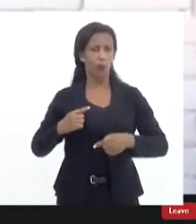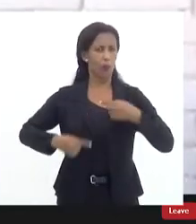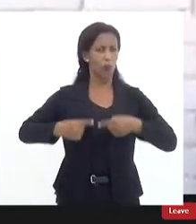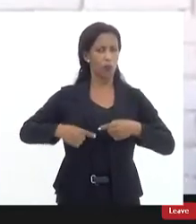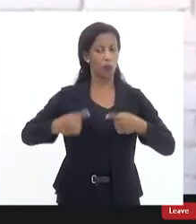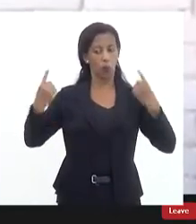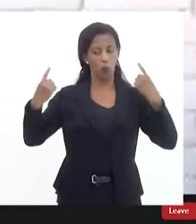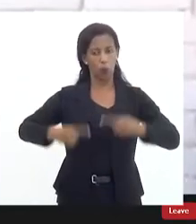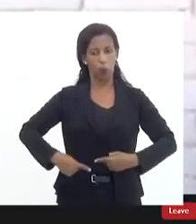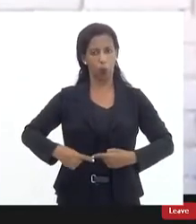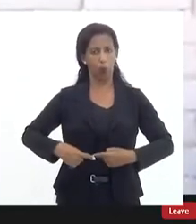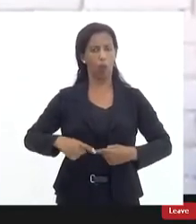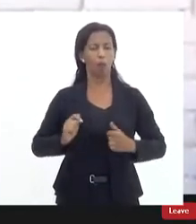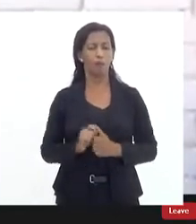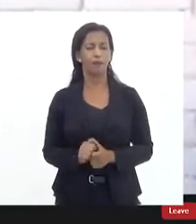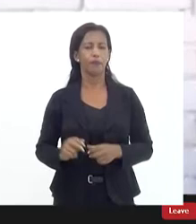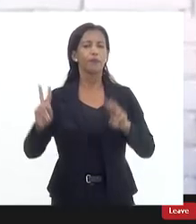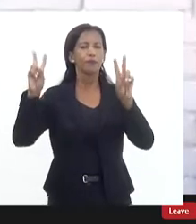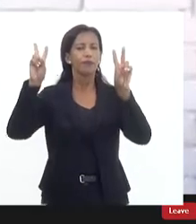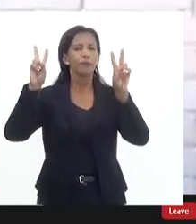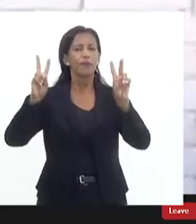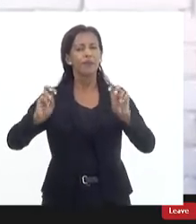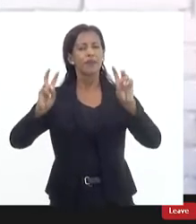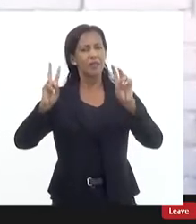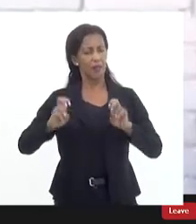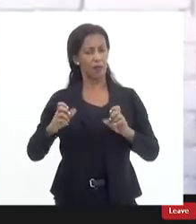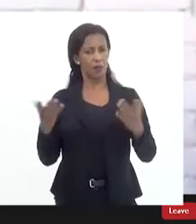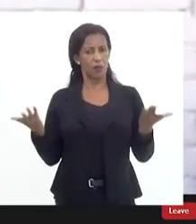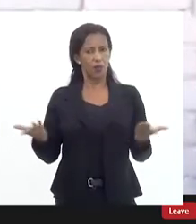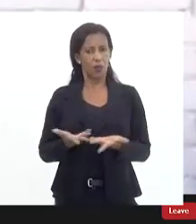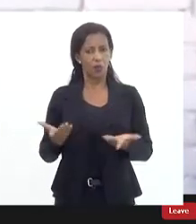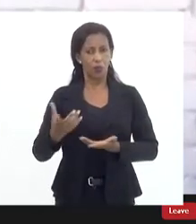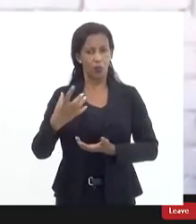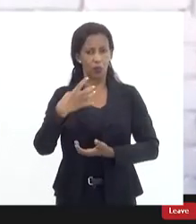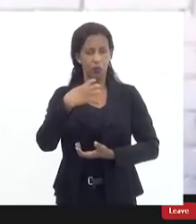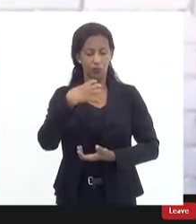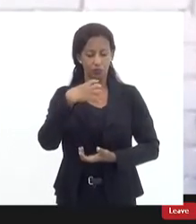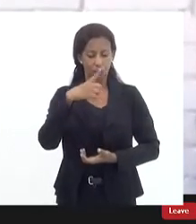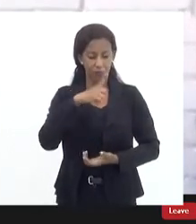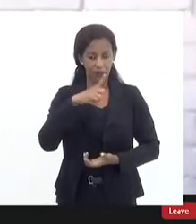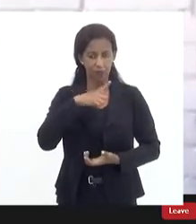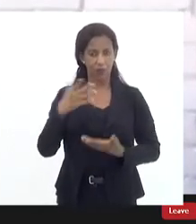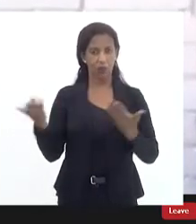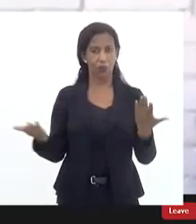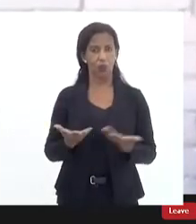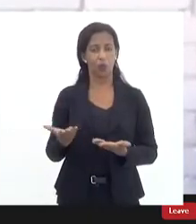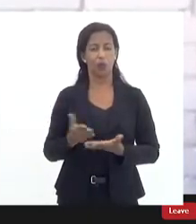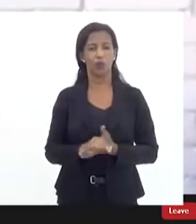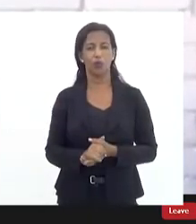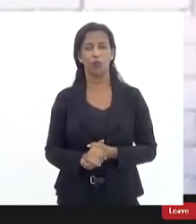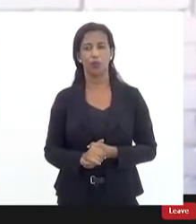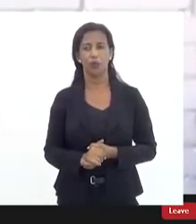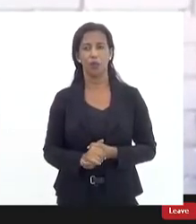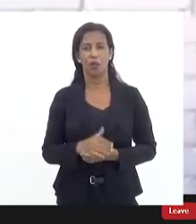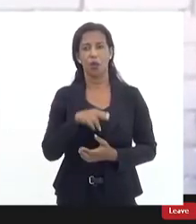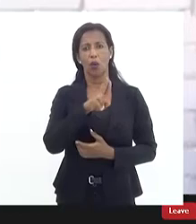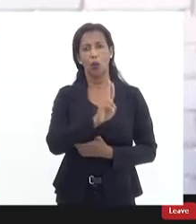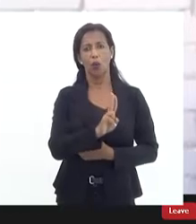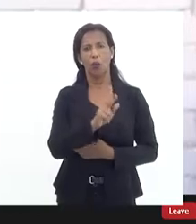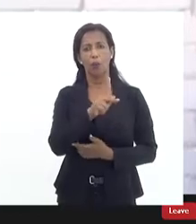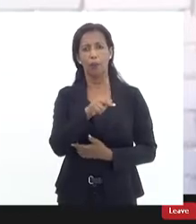enorme um dos temas que a gente passou aqui no GT brevemente foi o tema da UPP